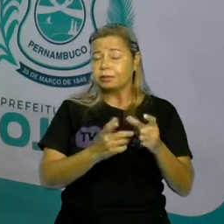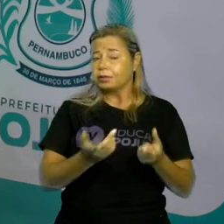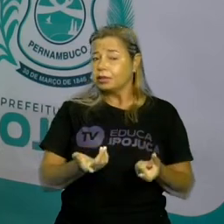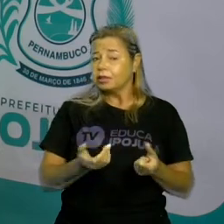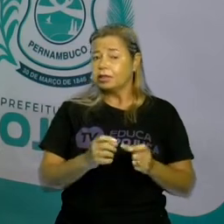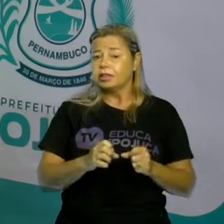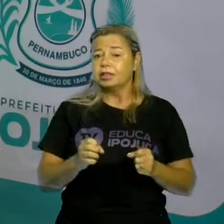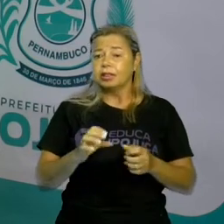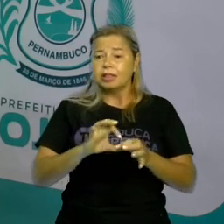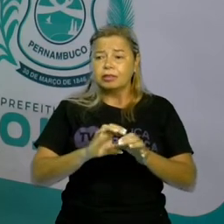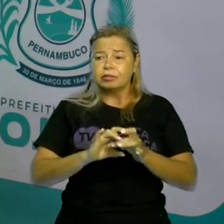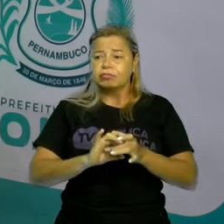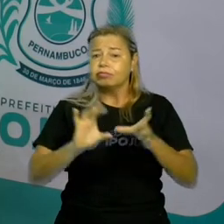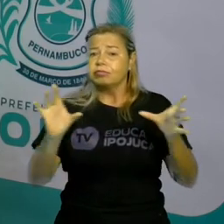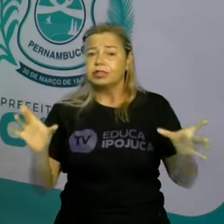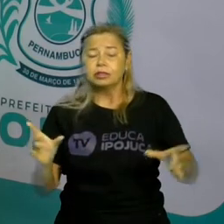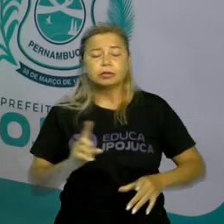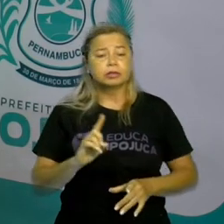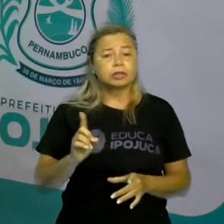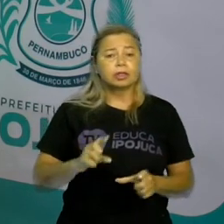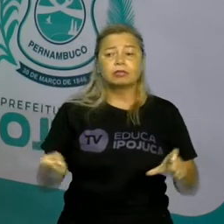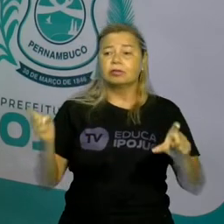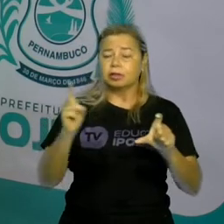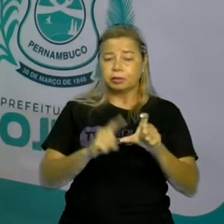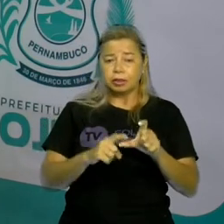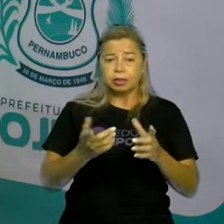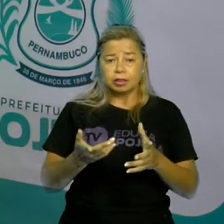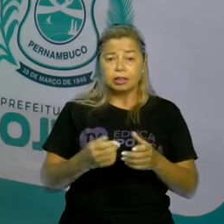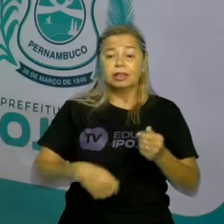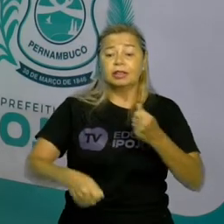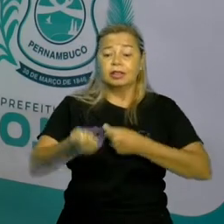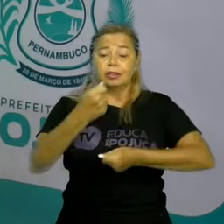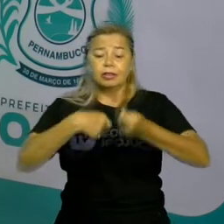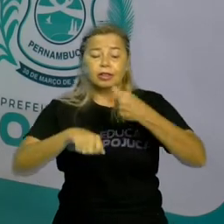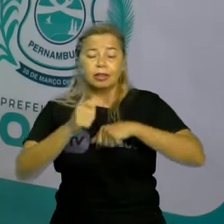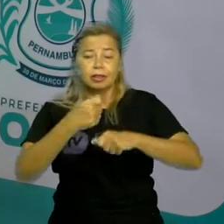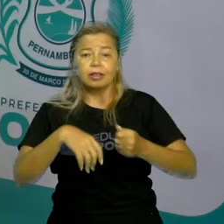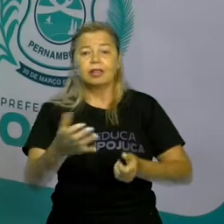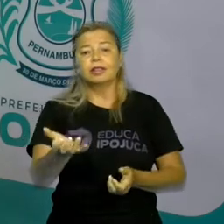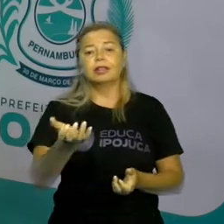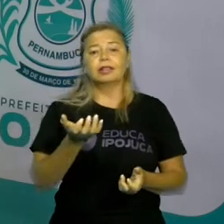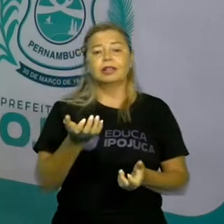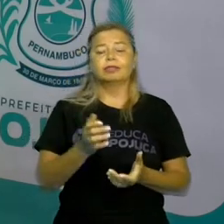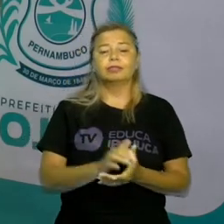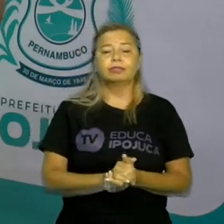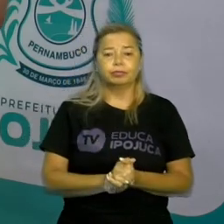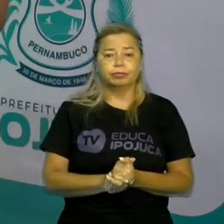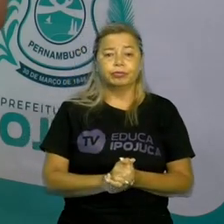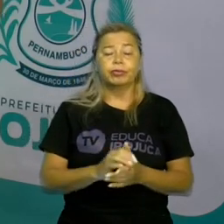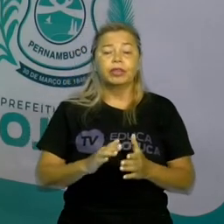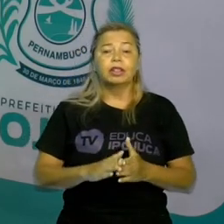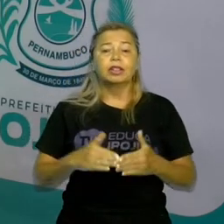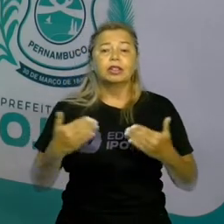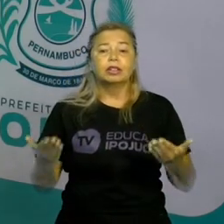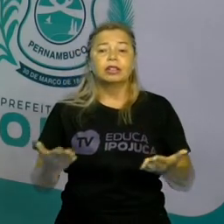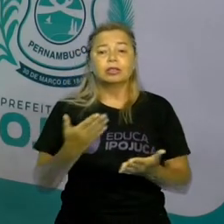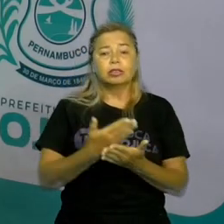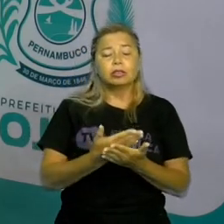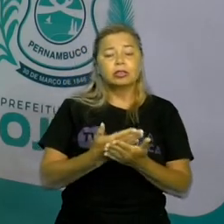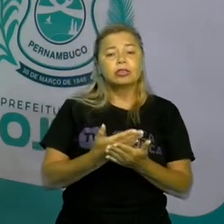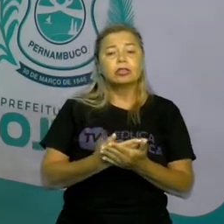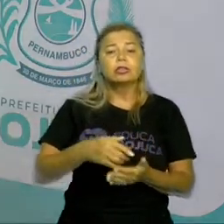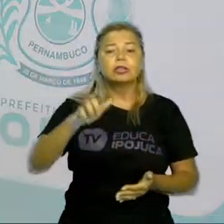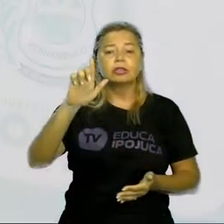mais no território da Guiana Francesa. Beleza? Vamos lá. No estudo da geopolítica, temos que